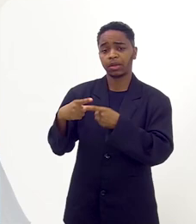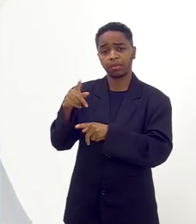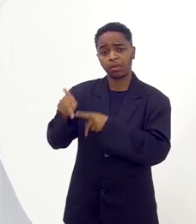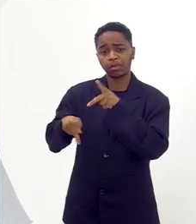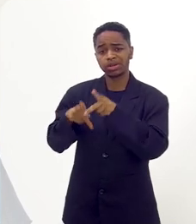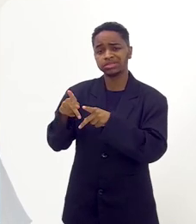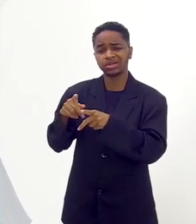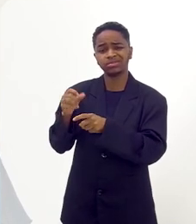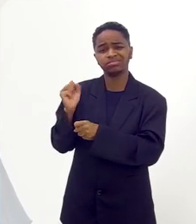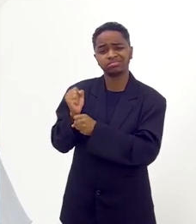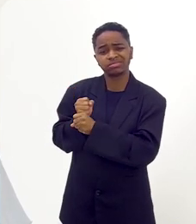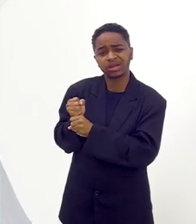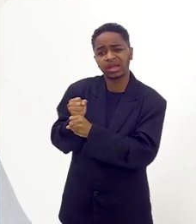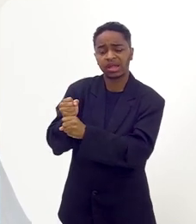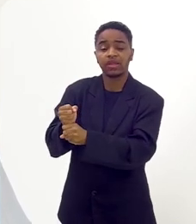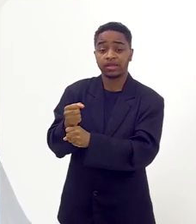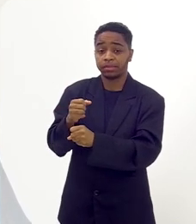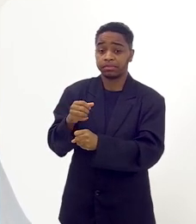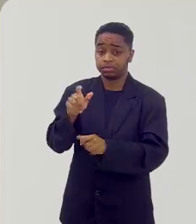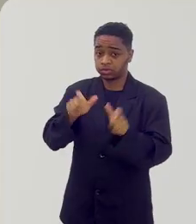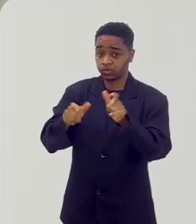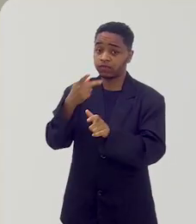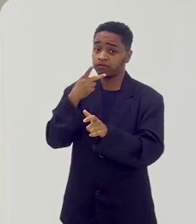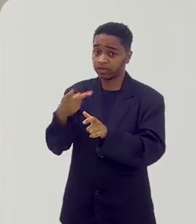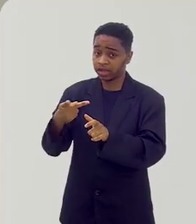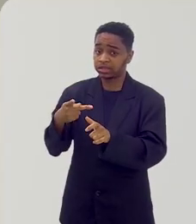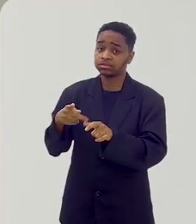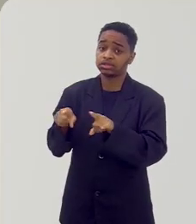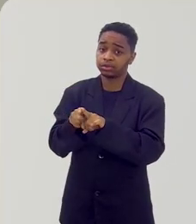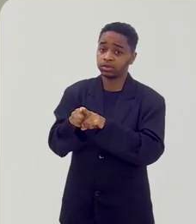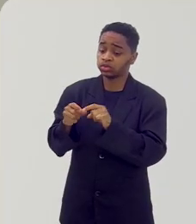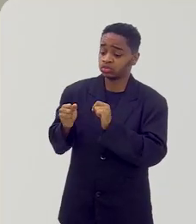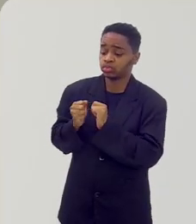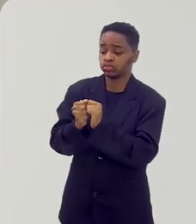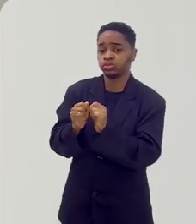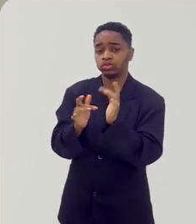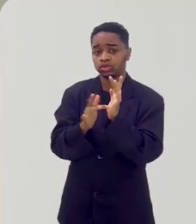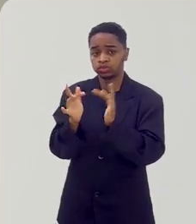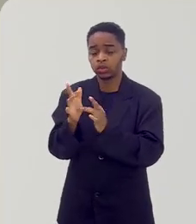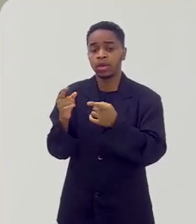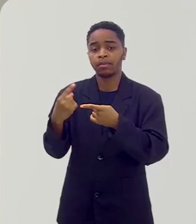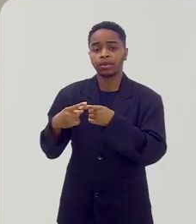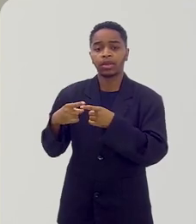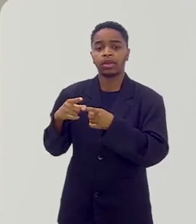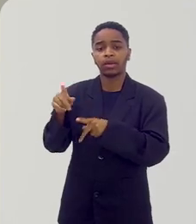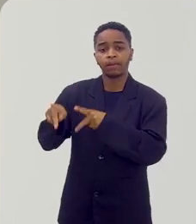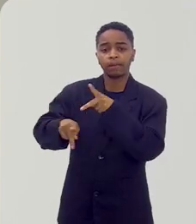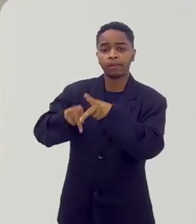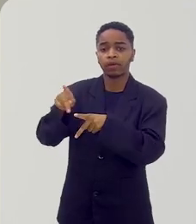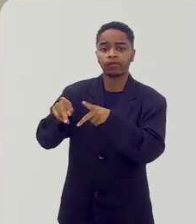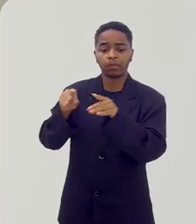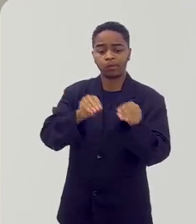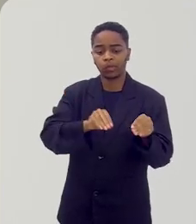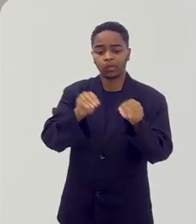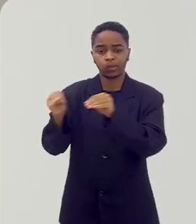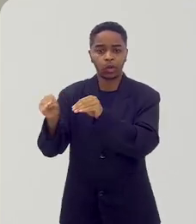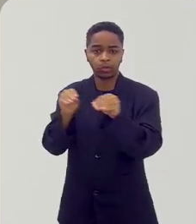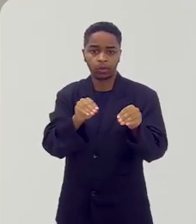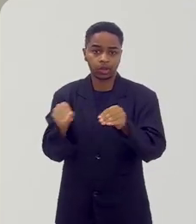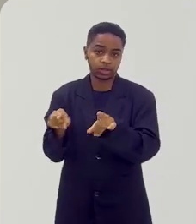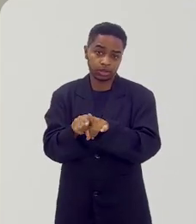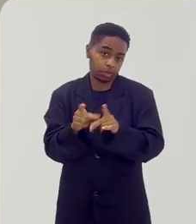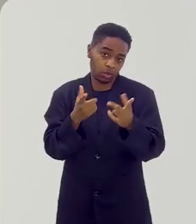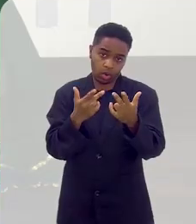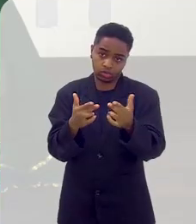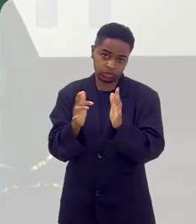milenar. Dizem até que caminharam junto com Jesus. É um povo nômade, né? Sim. E Jesus